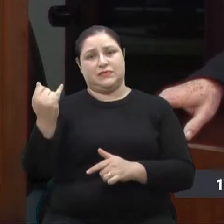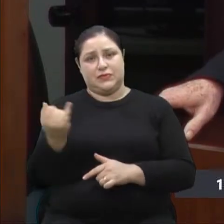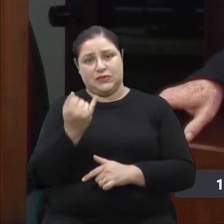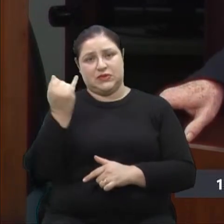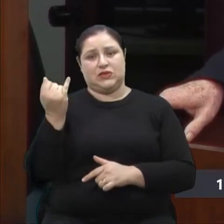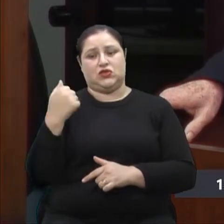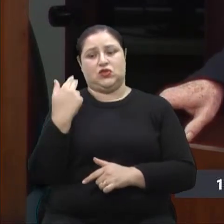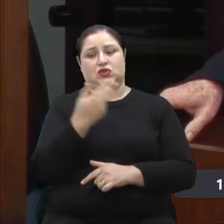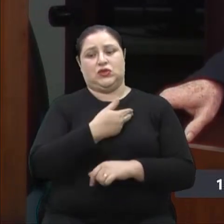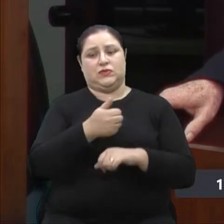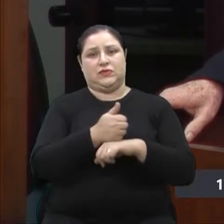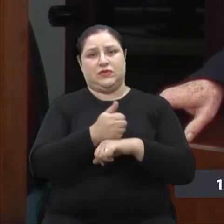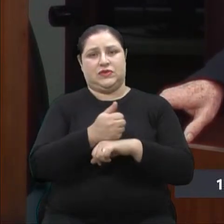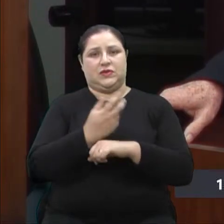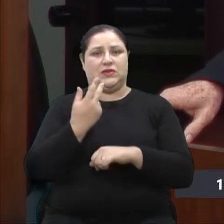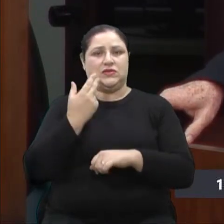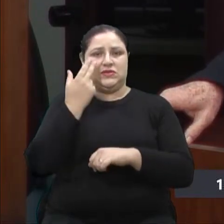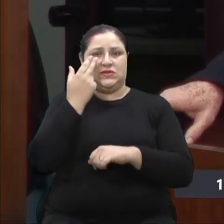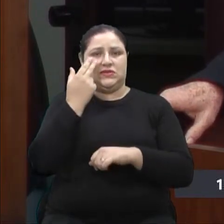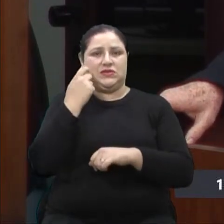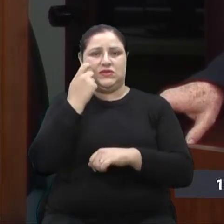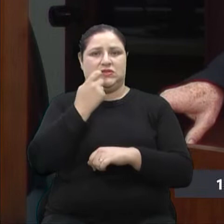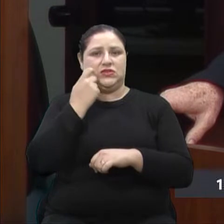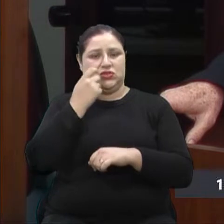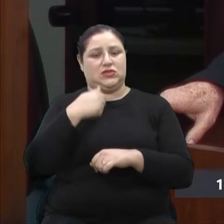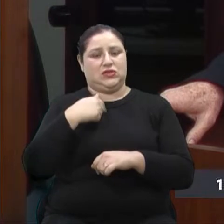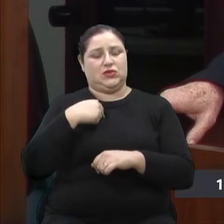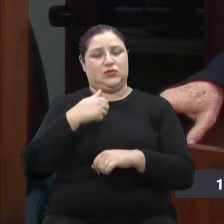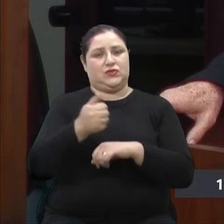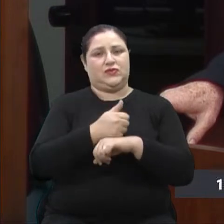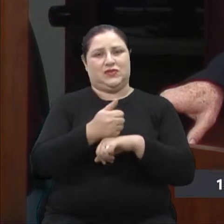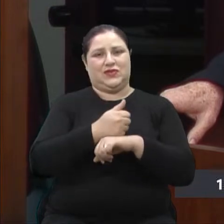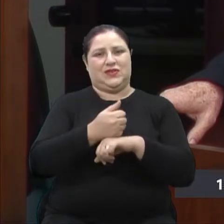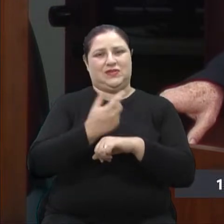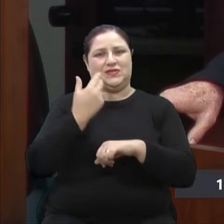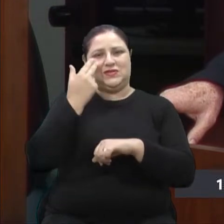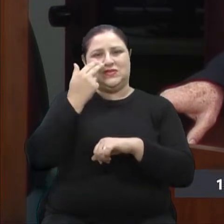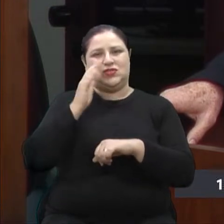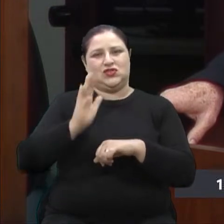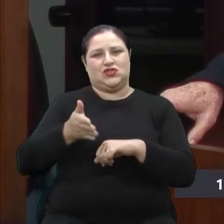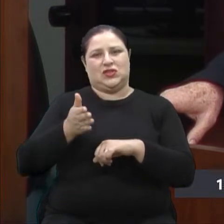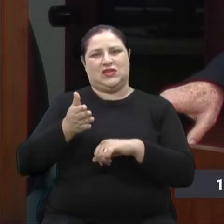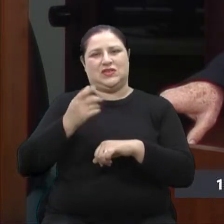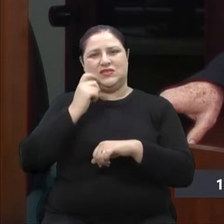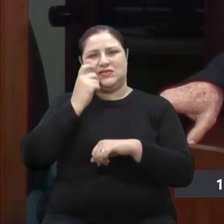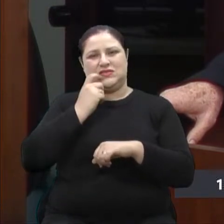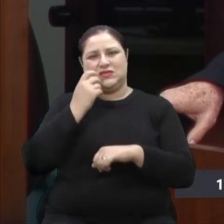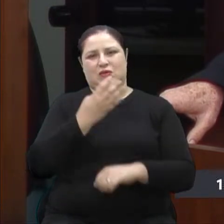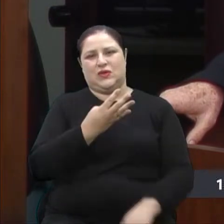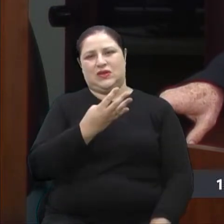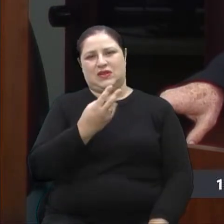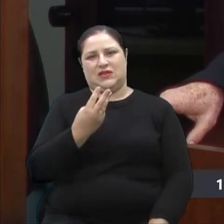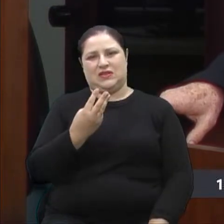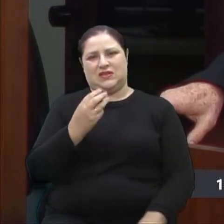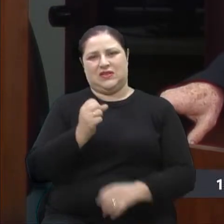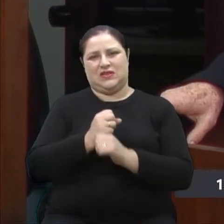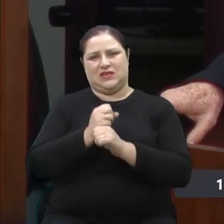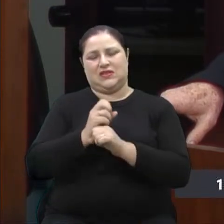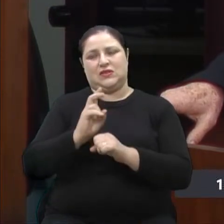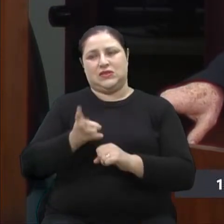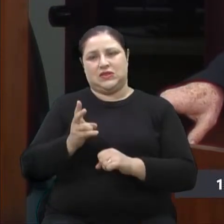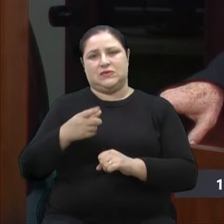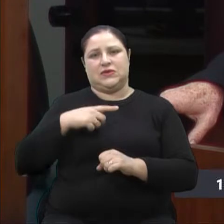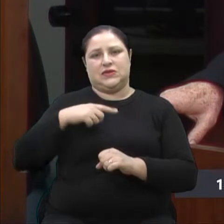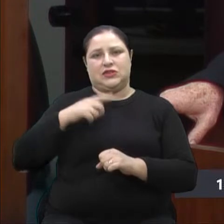dentista, eu que tenho o privilégio de ser cirurgião dentista por 43 anos, nós sempre tivemos